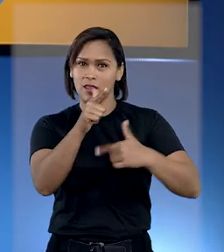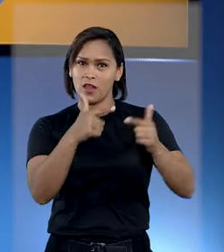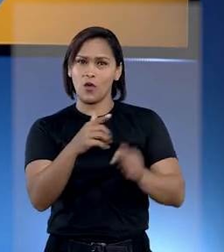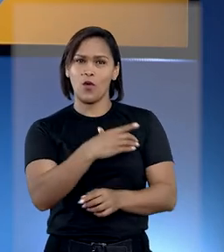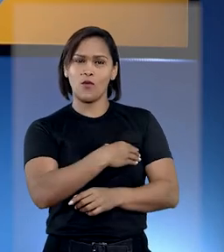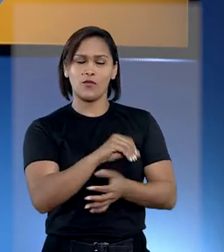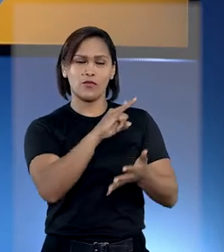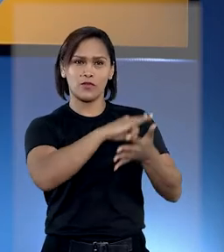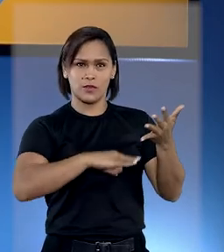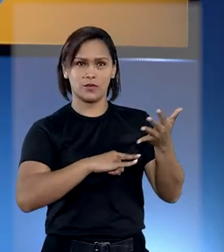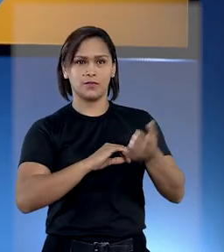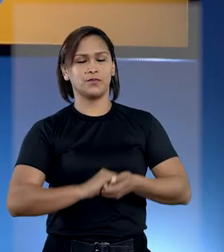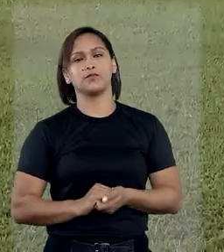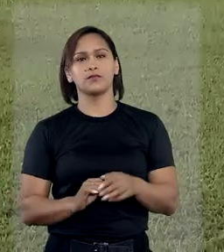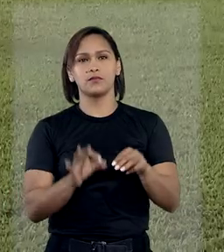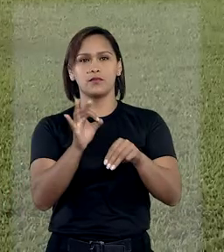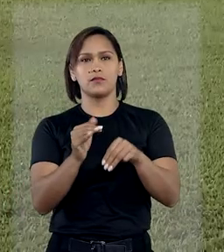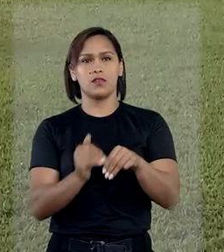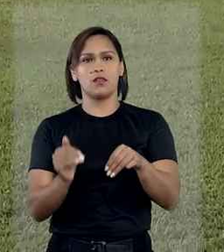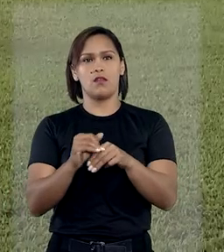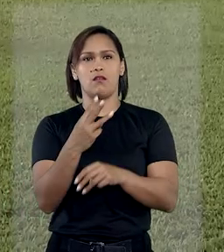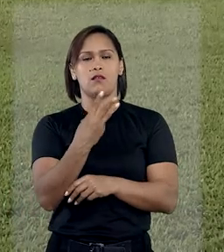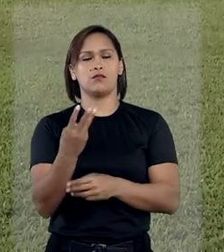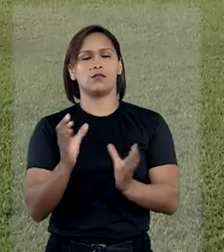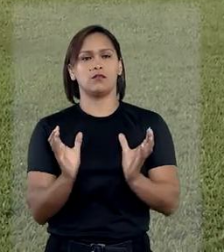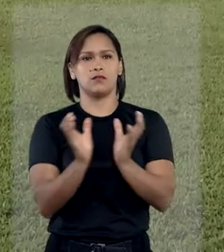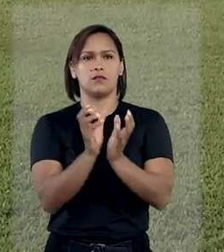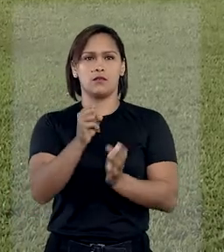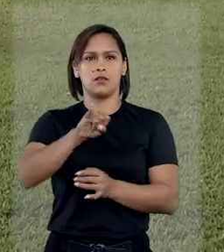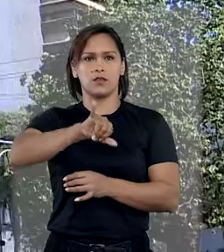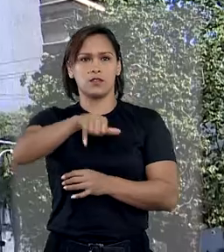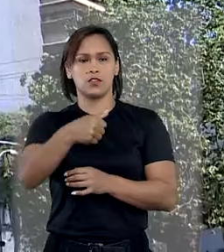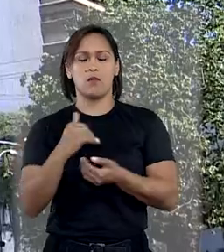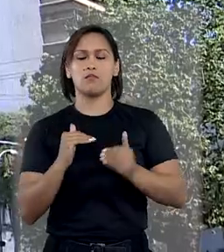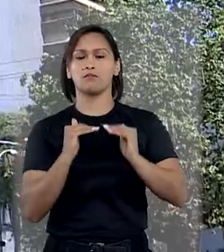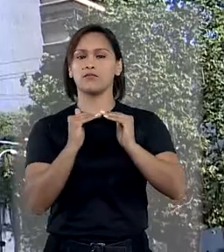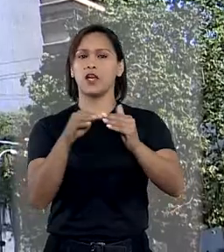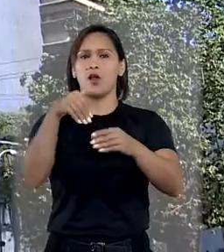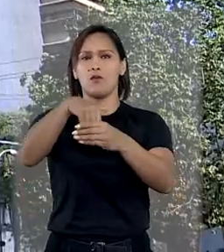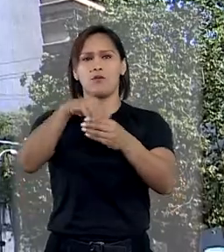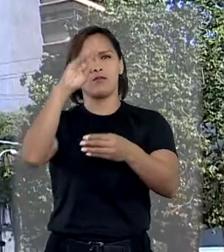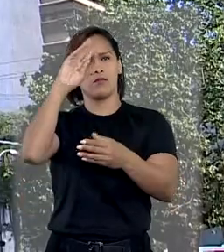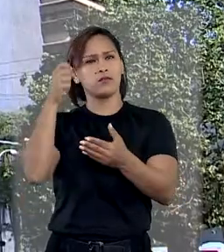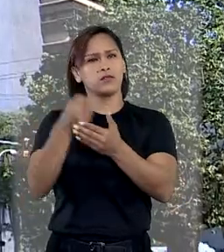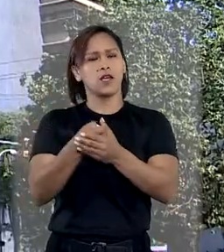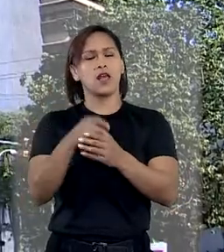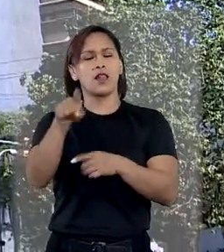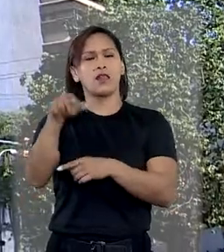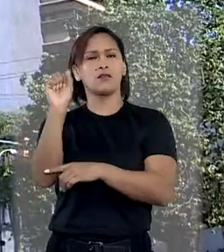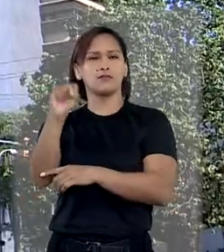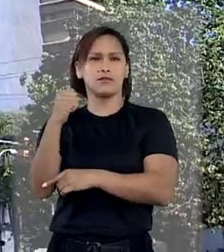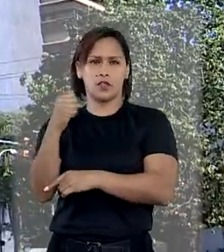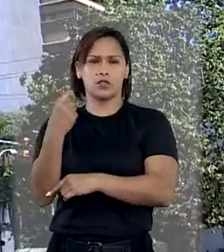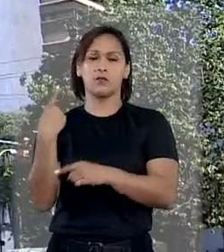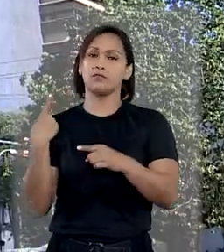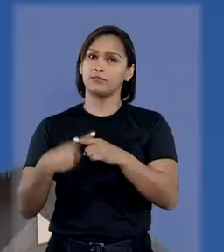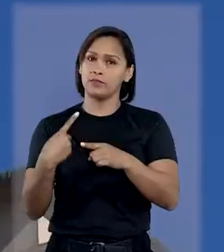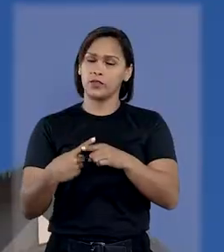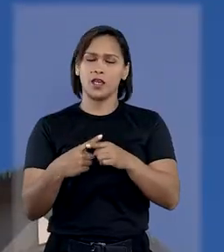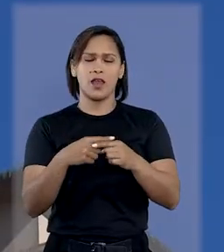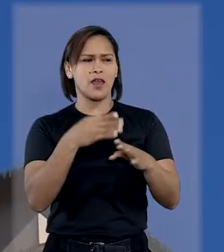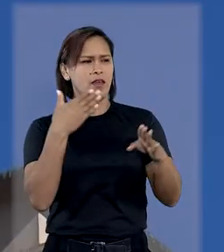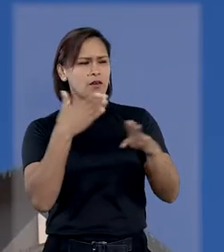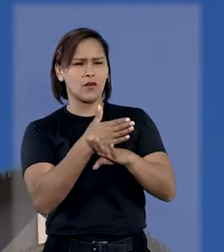outra filiação registral. Os ministros da terceira turma do STJ mantiveram a corda do Tribunal de Justiça do Rio Grande do Sul